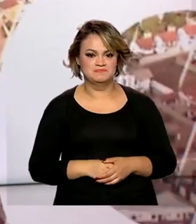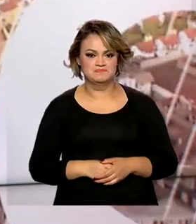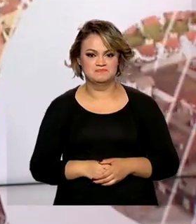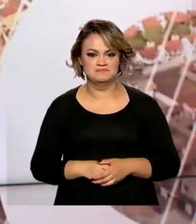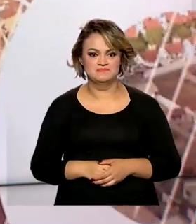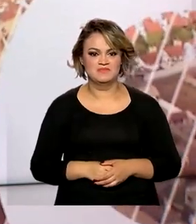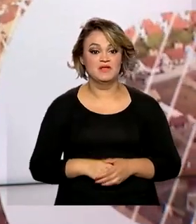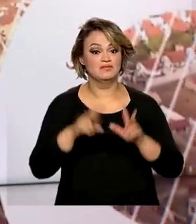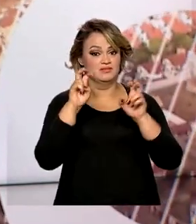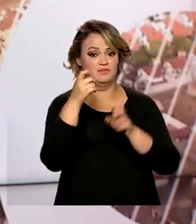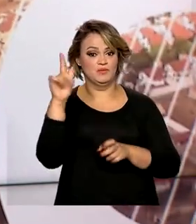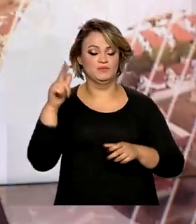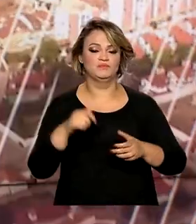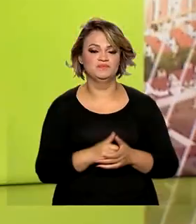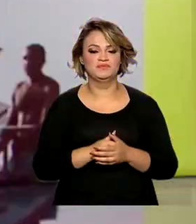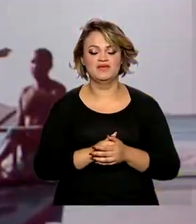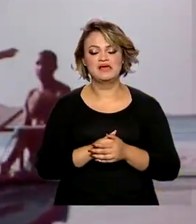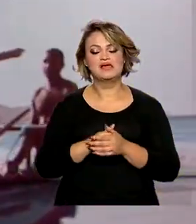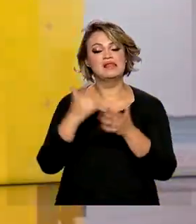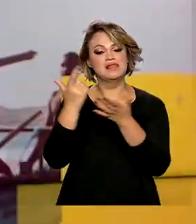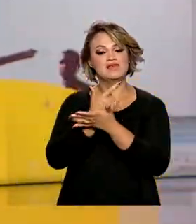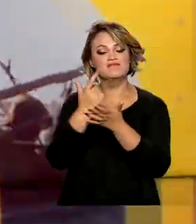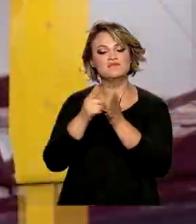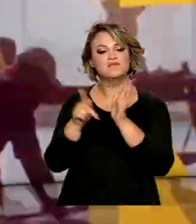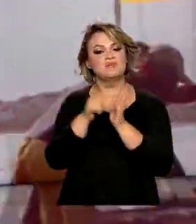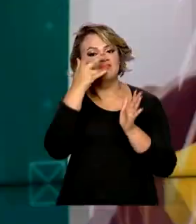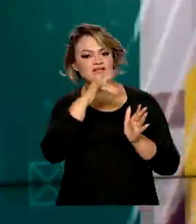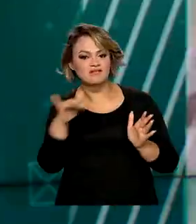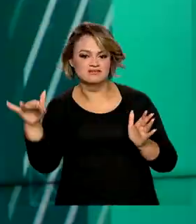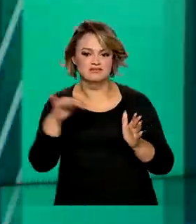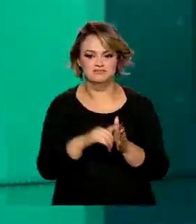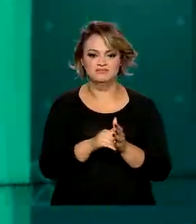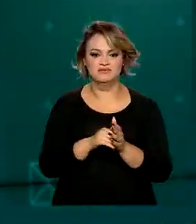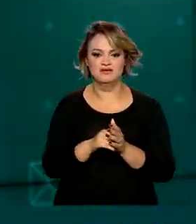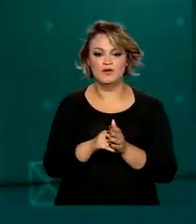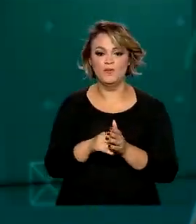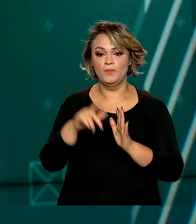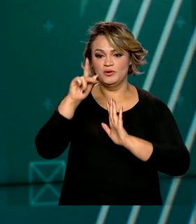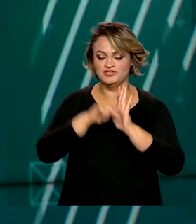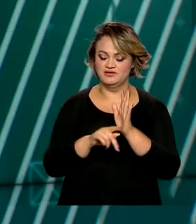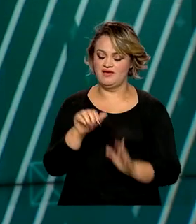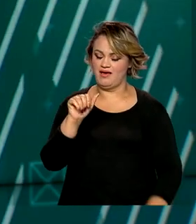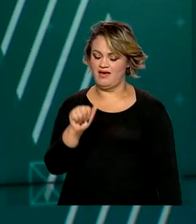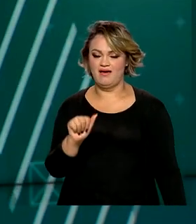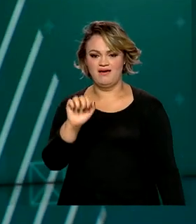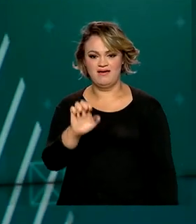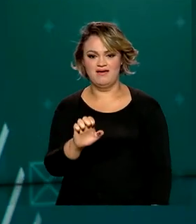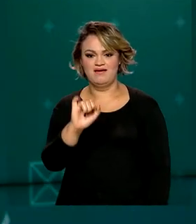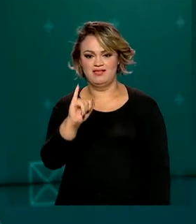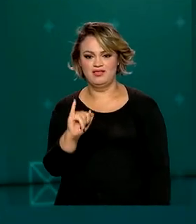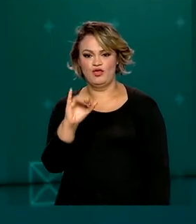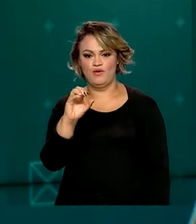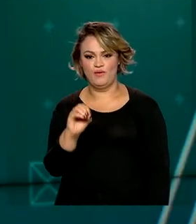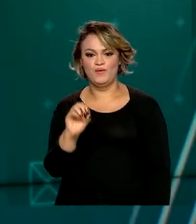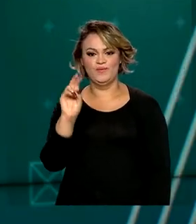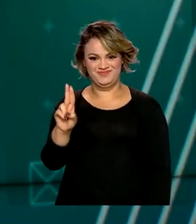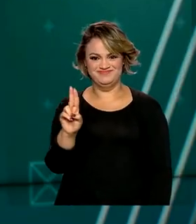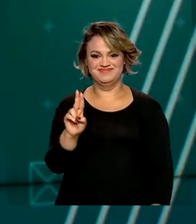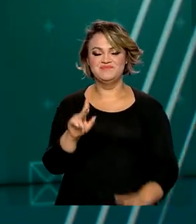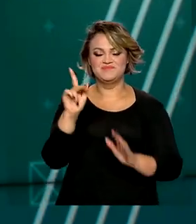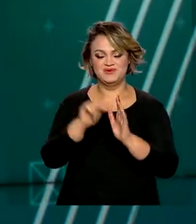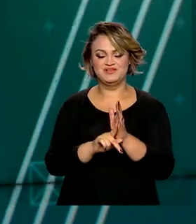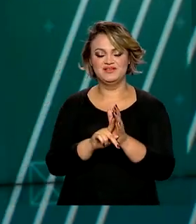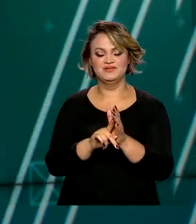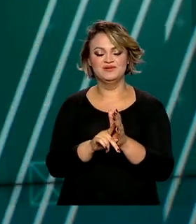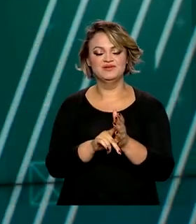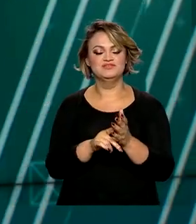O assunto agora é literatura infantil. O projeto Coleção AEIOU, Acessibilidade de Inclusão Escolar e Social,